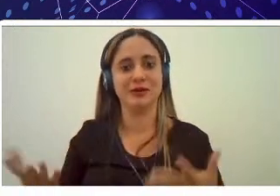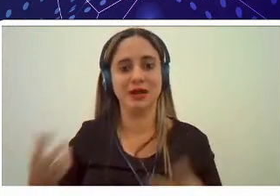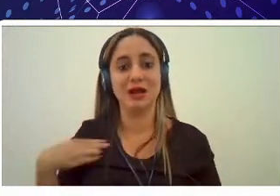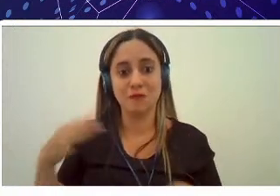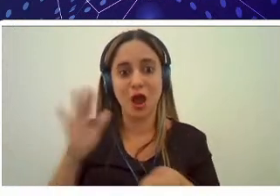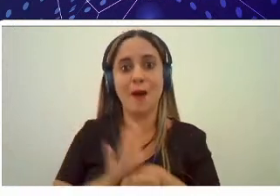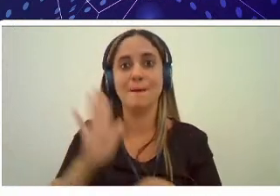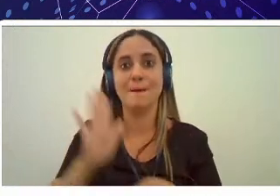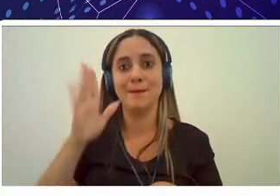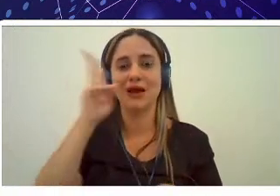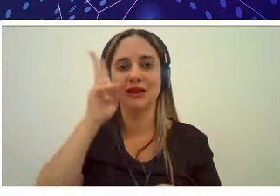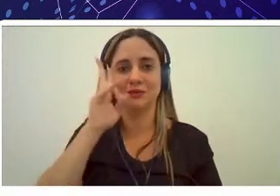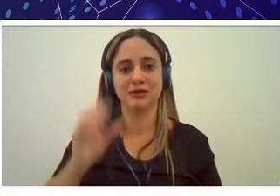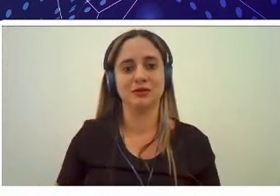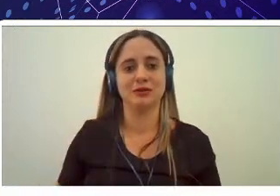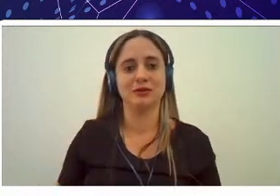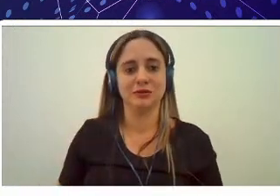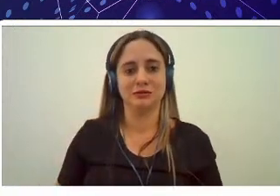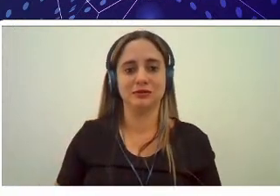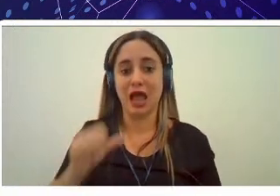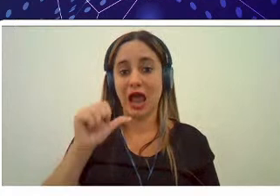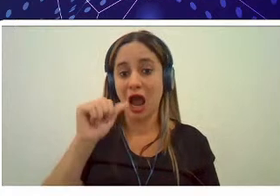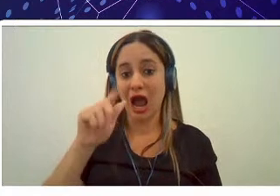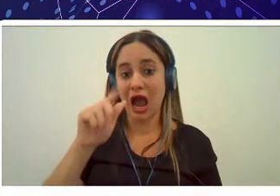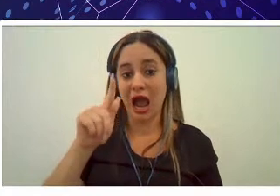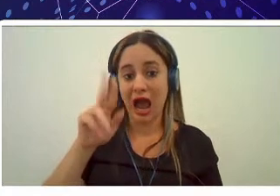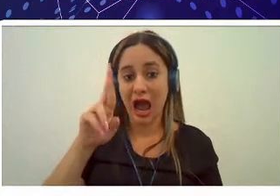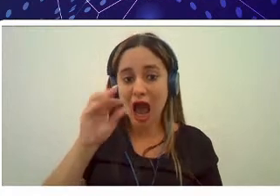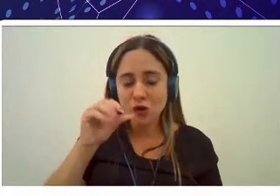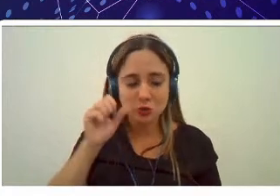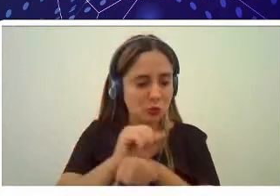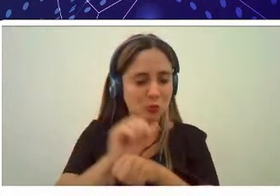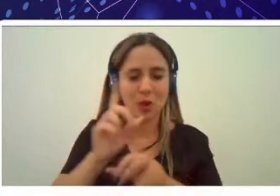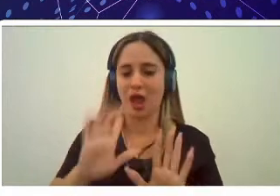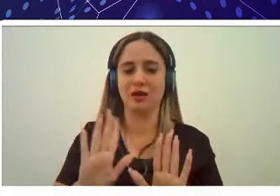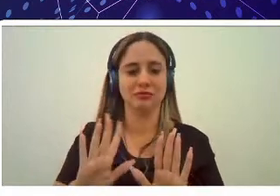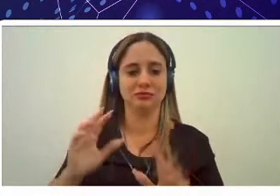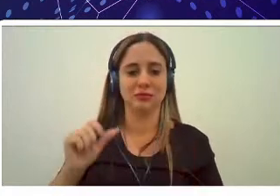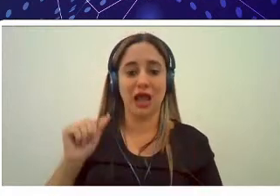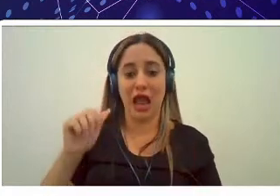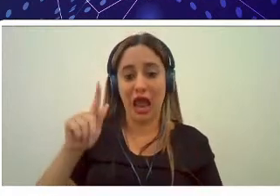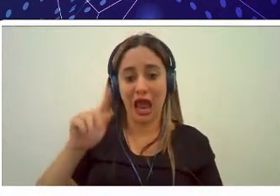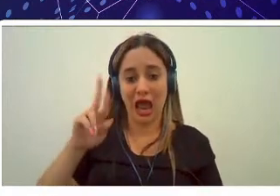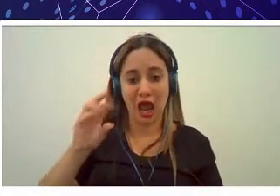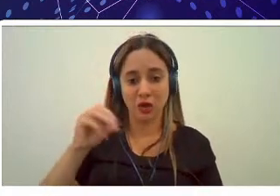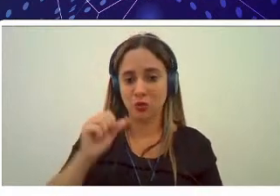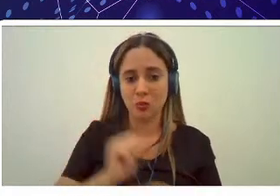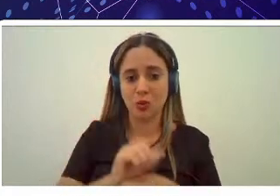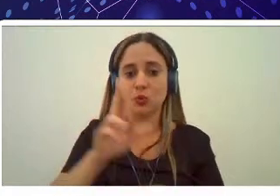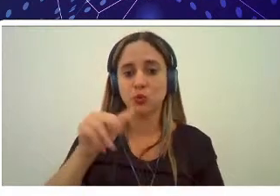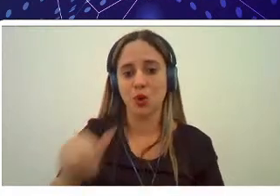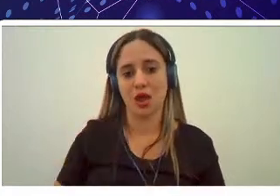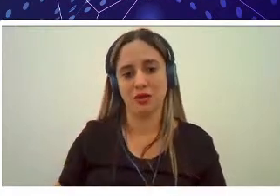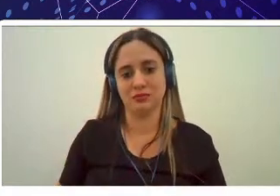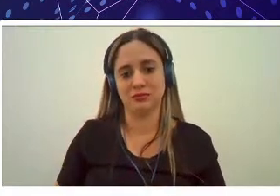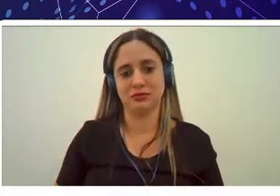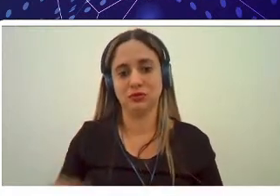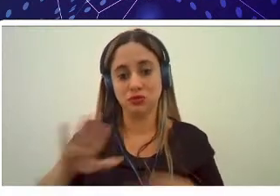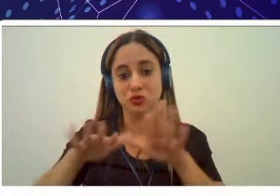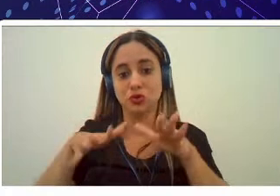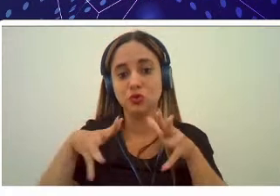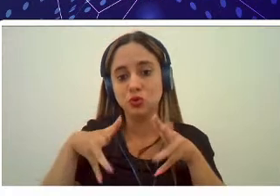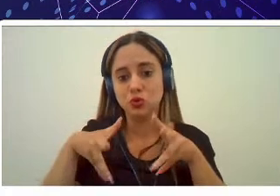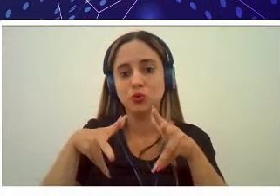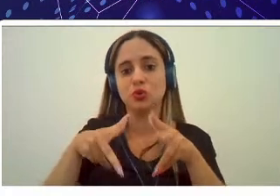agro não para o agro não parou então de todos os cenários tiveram que parar em algum